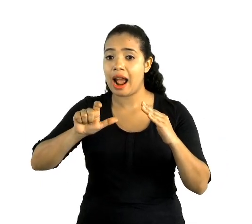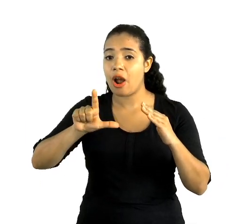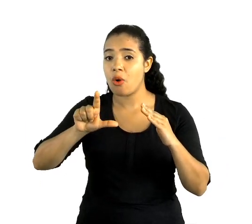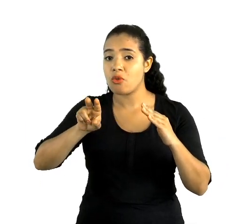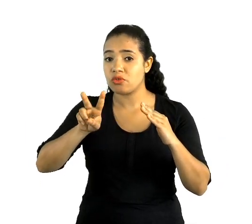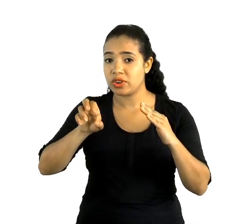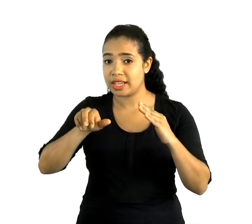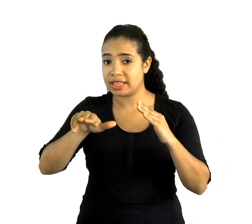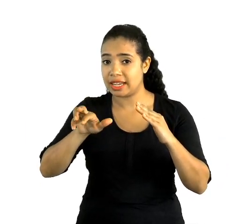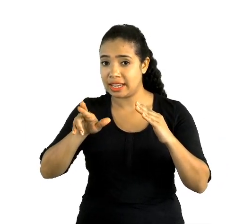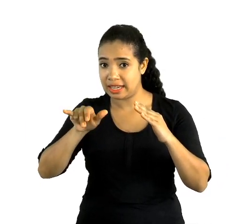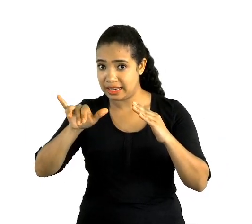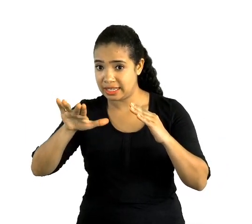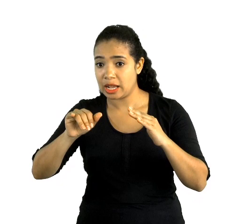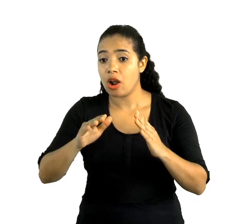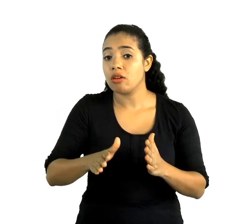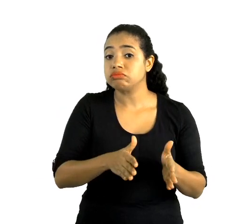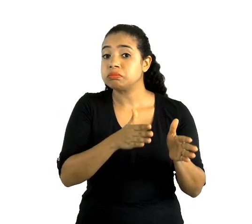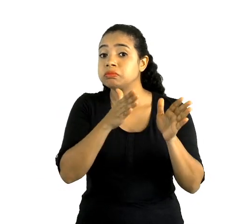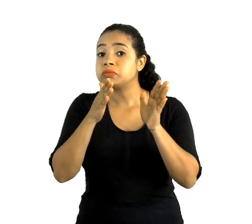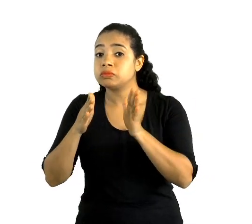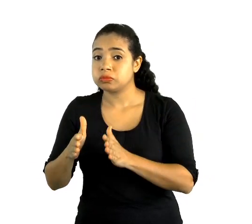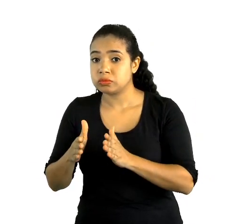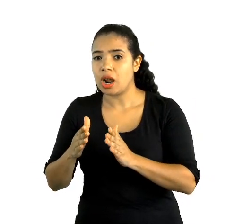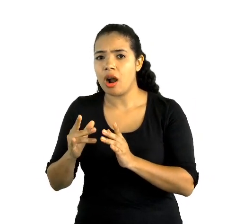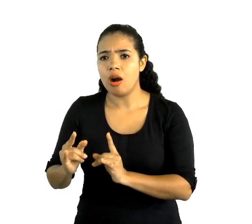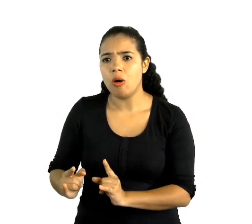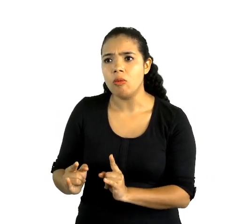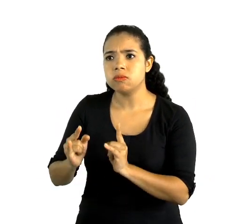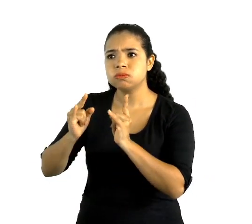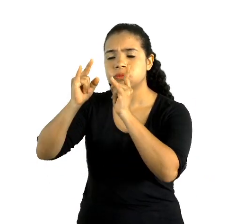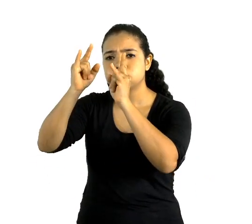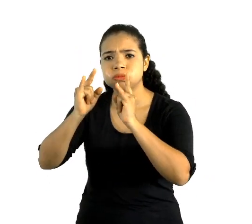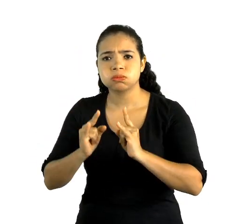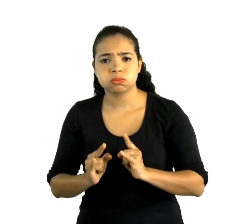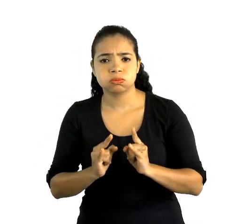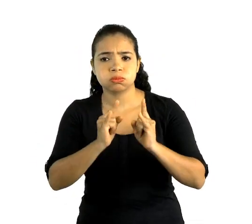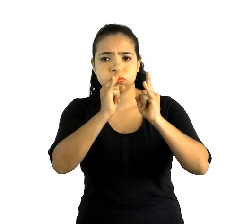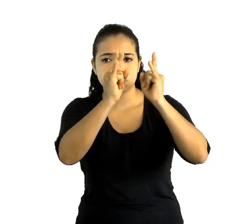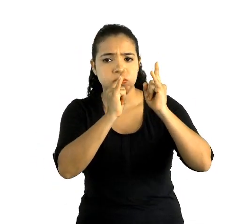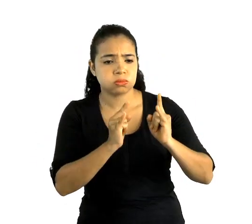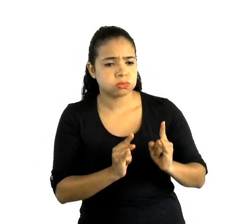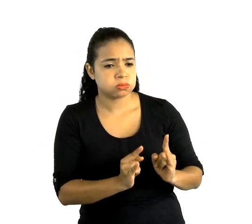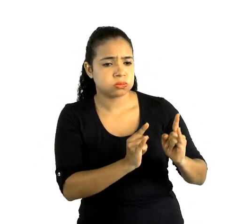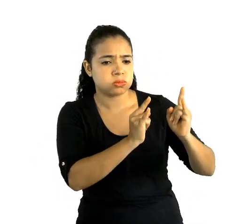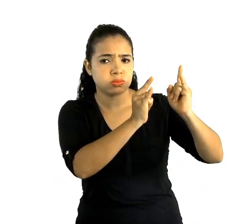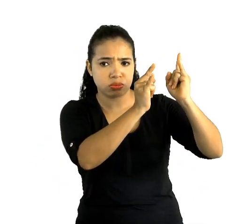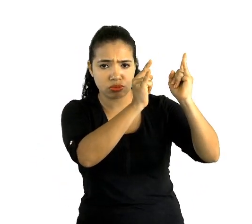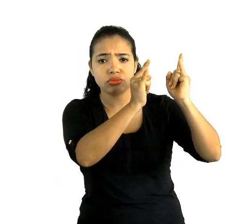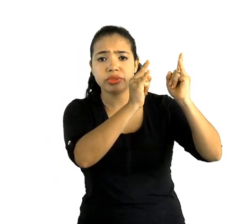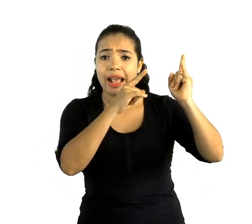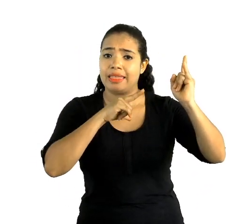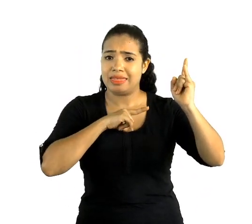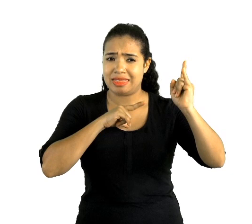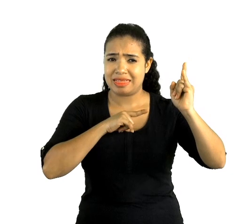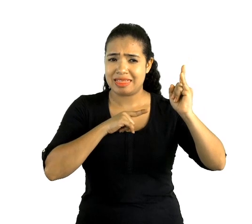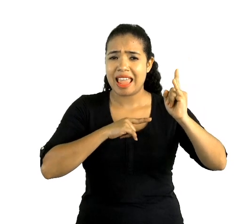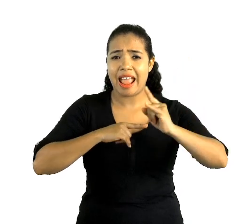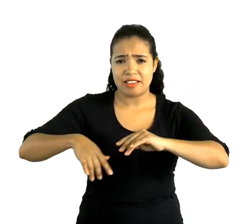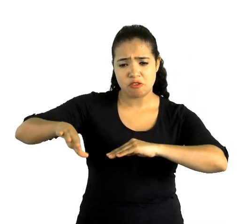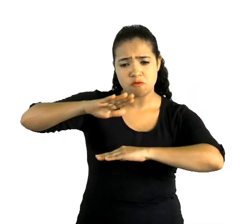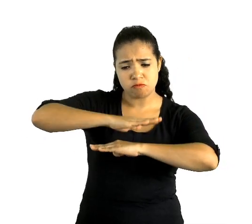Abaixo, nós podemos observar os prédios que são feitos com muitos concretos. Nesses prédios tem vários